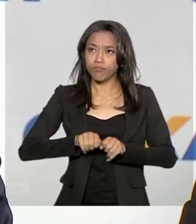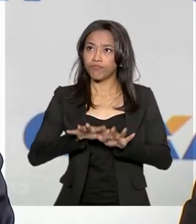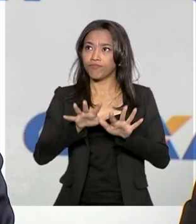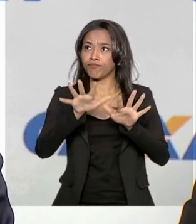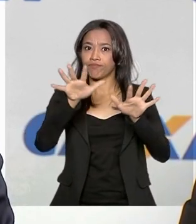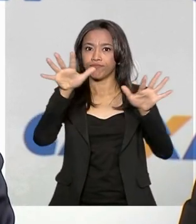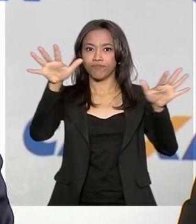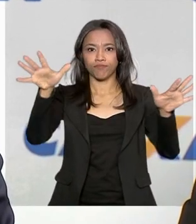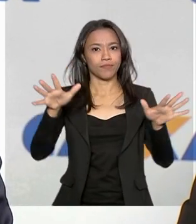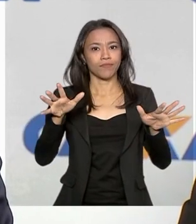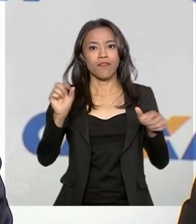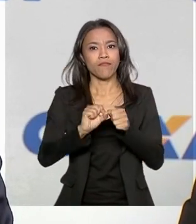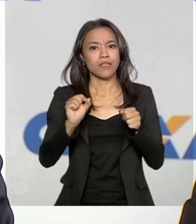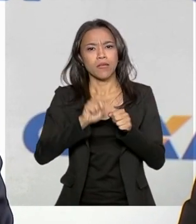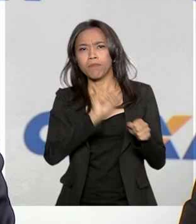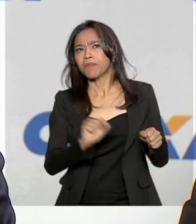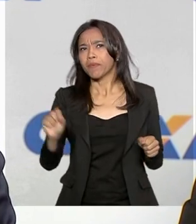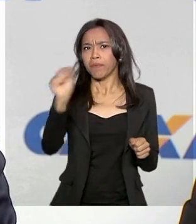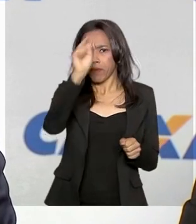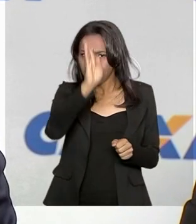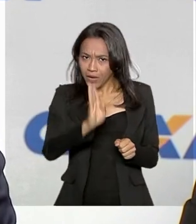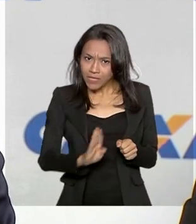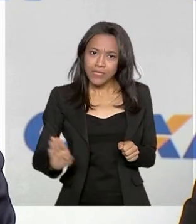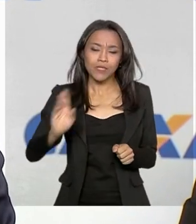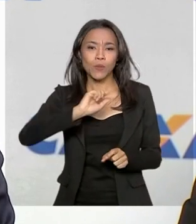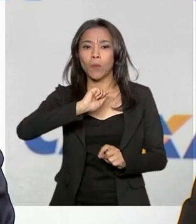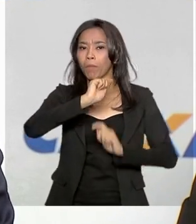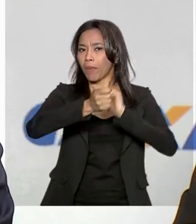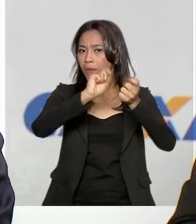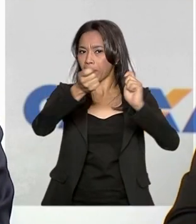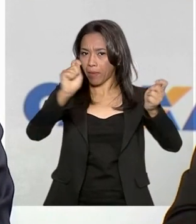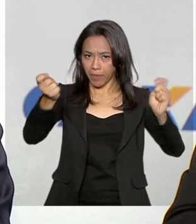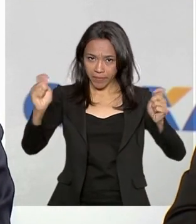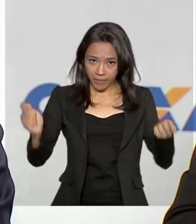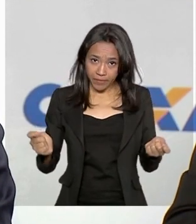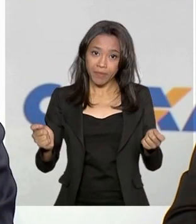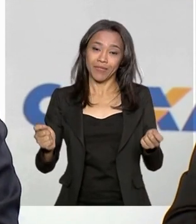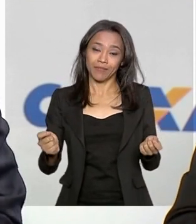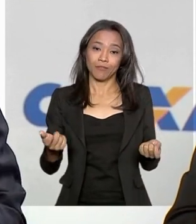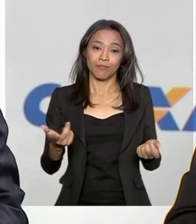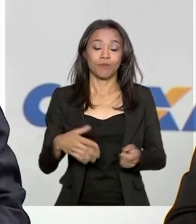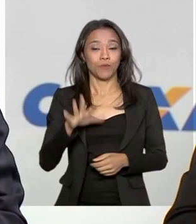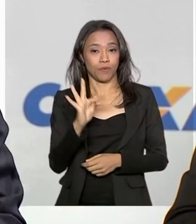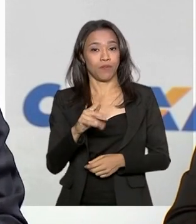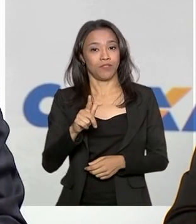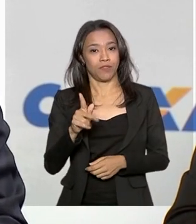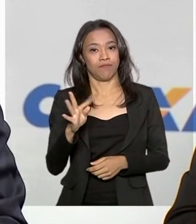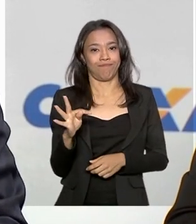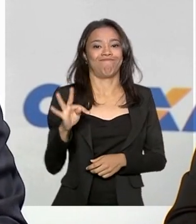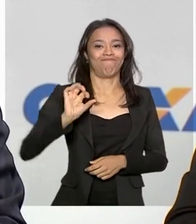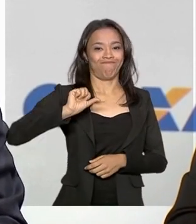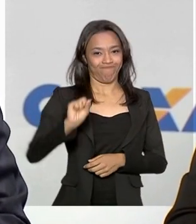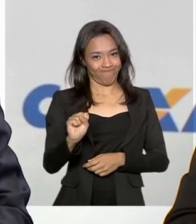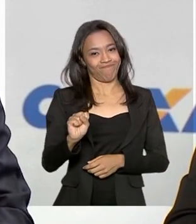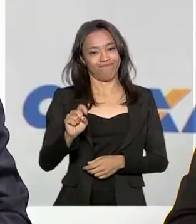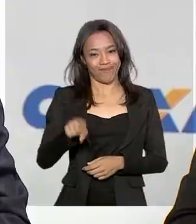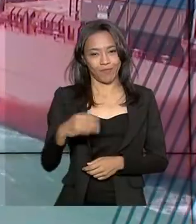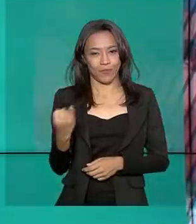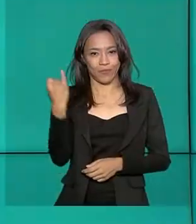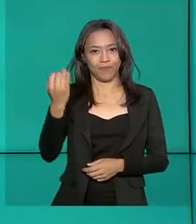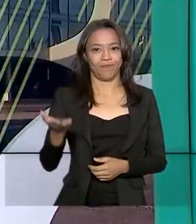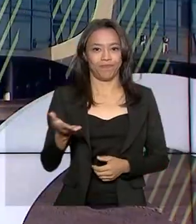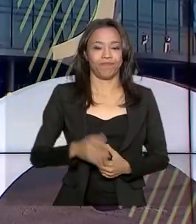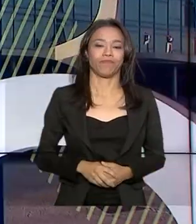realizar pelo Brasil inteiro o pagamento e que serão pagamentos, de novo, bastante relevantes.